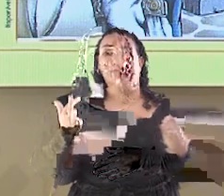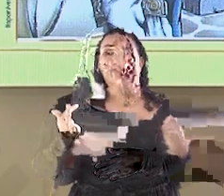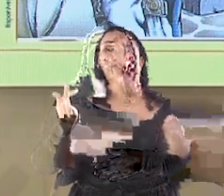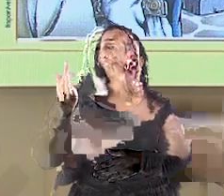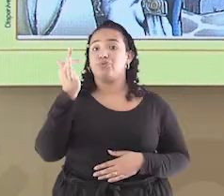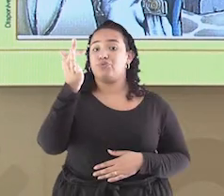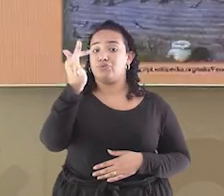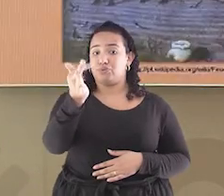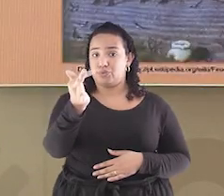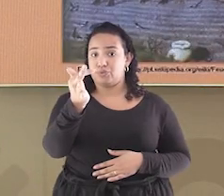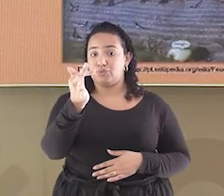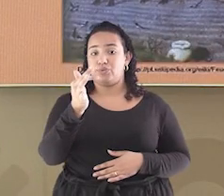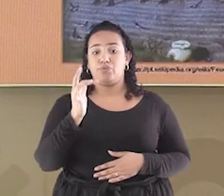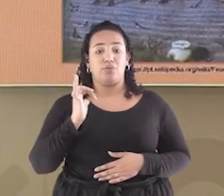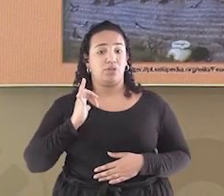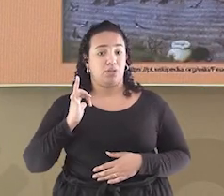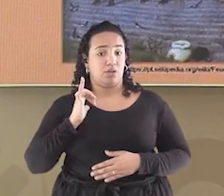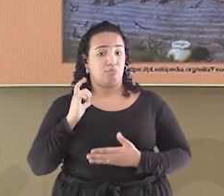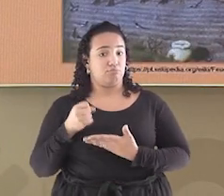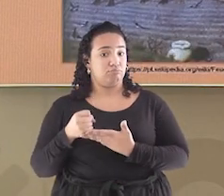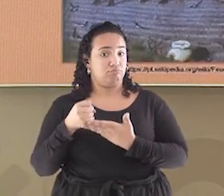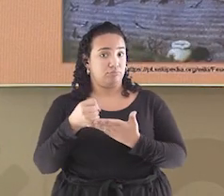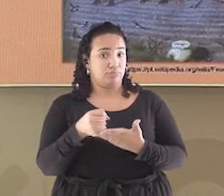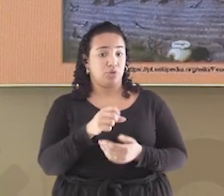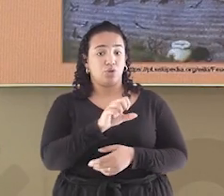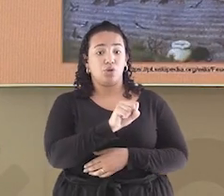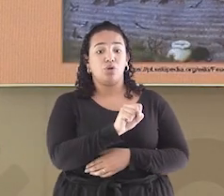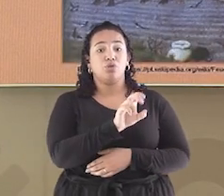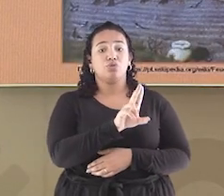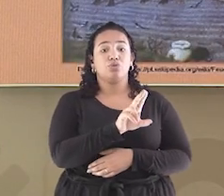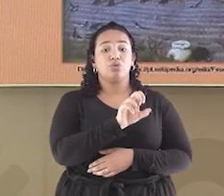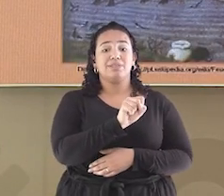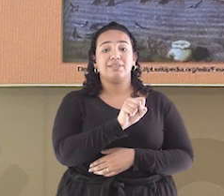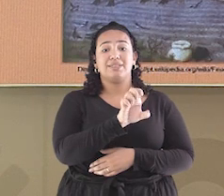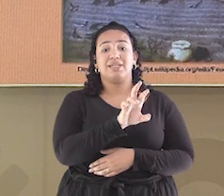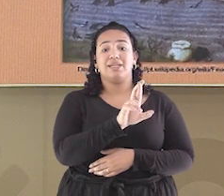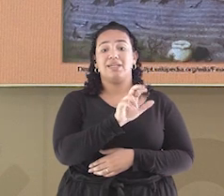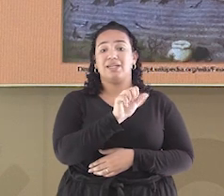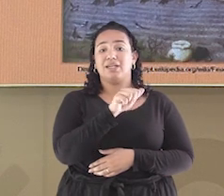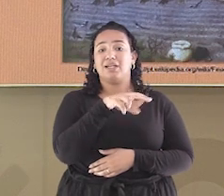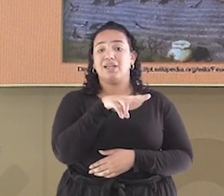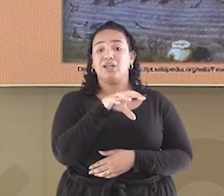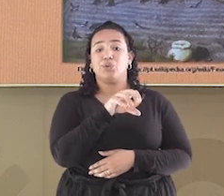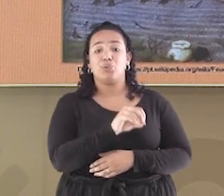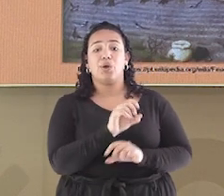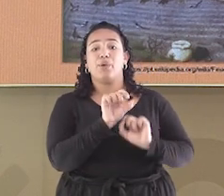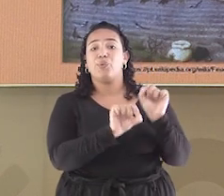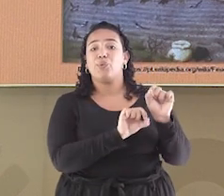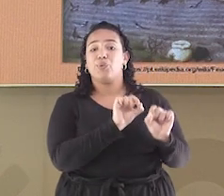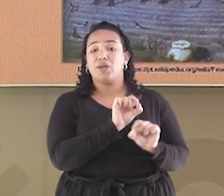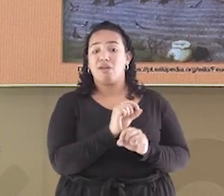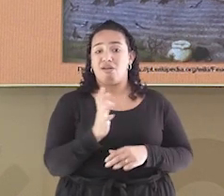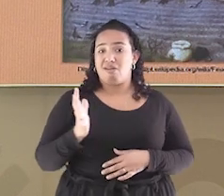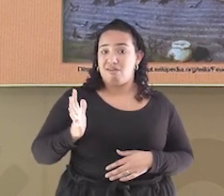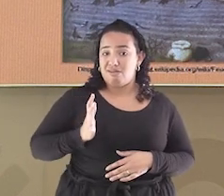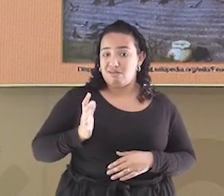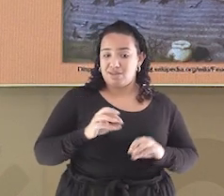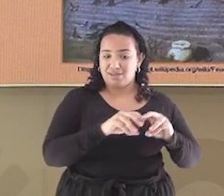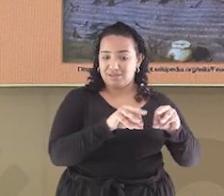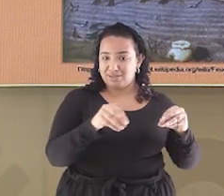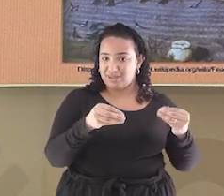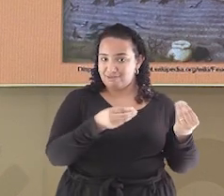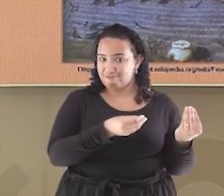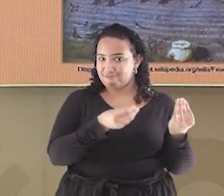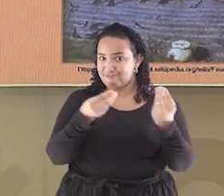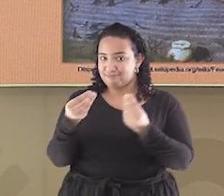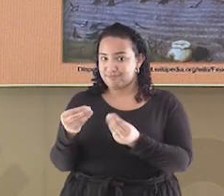Bem, enquanto os suzeranos eram os nobres que doaram as terras, até mesmo os castelos, os vassalos protegidos por